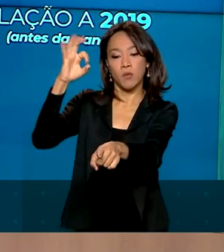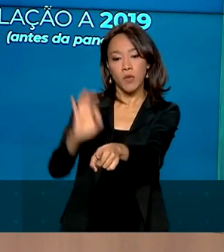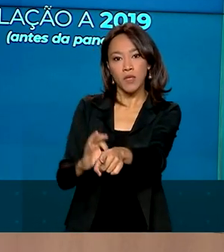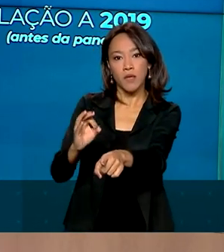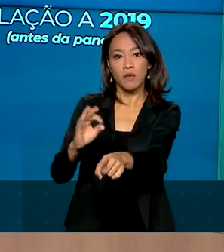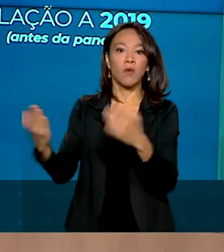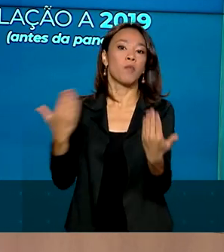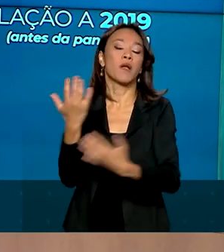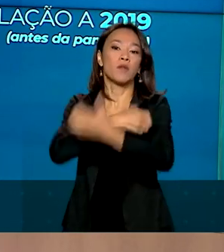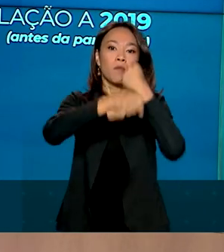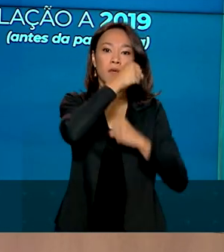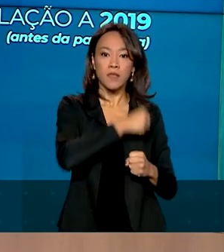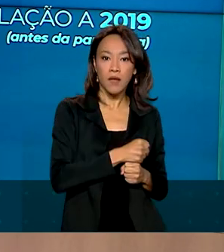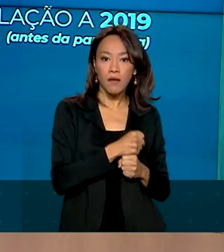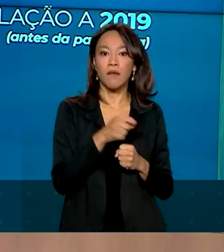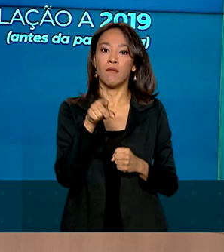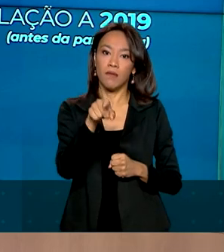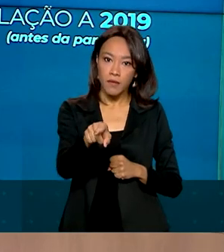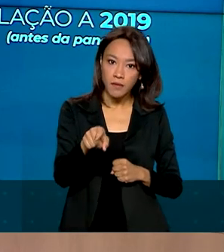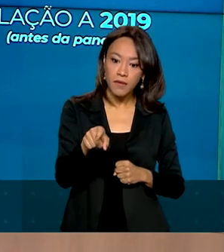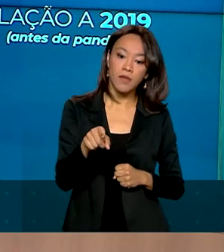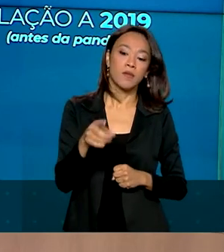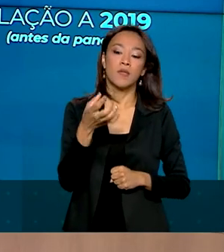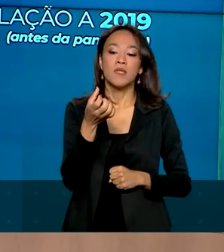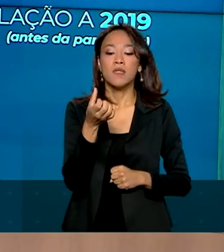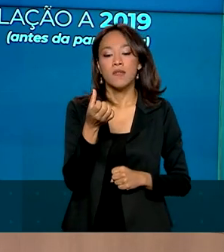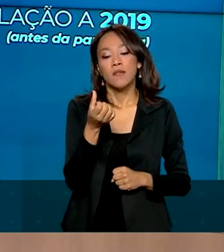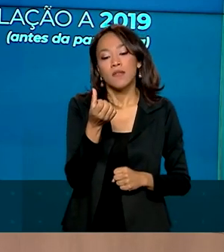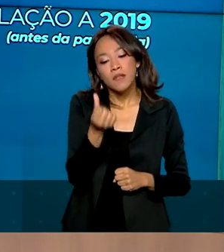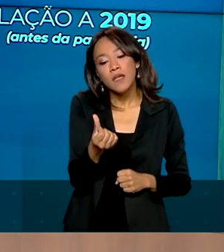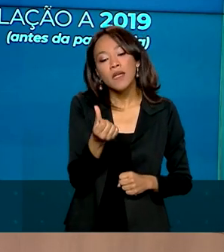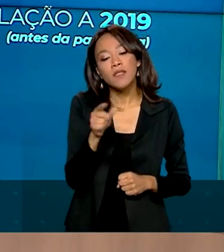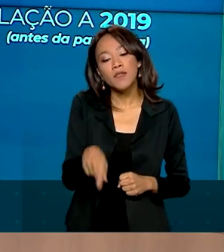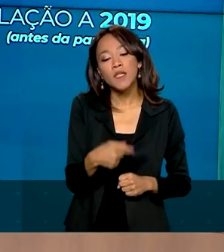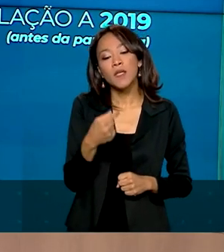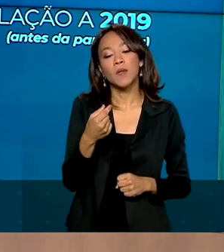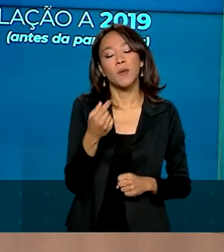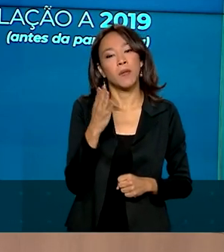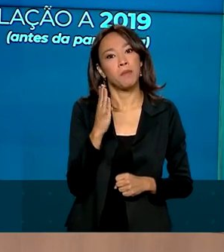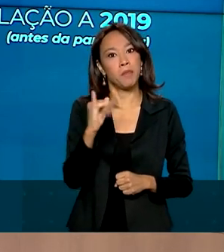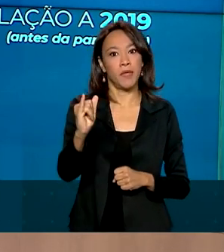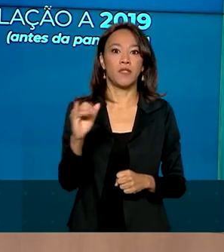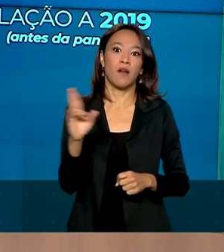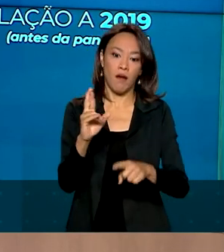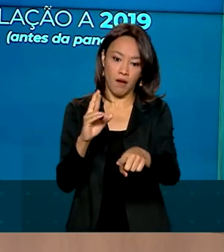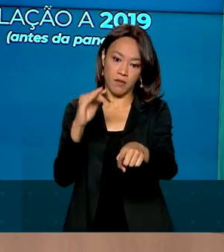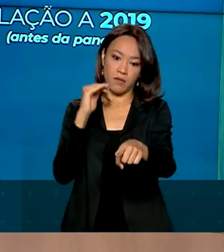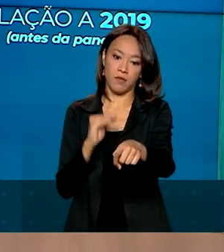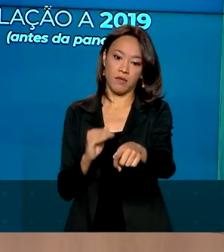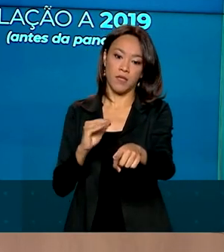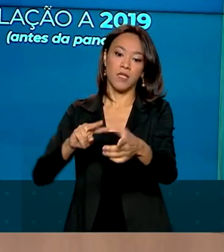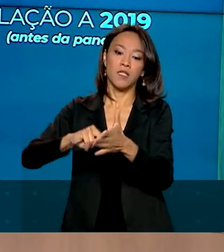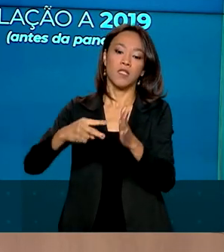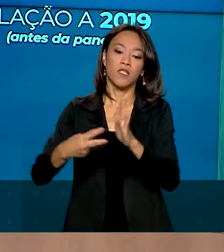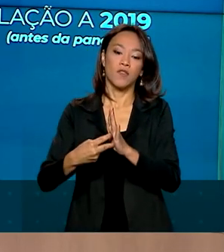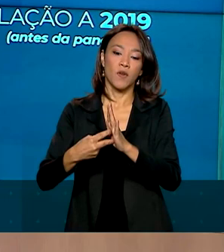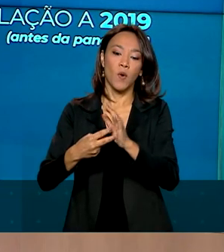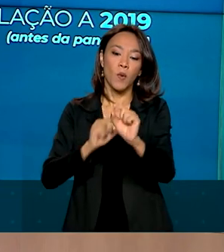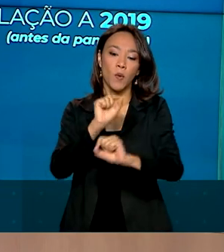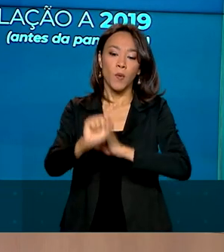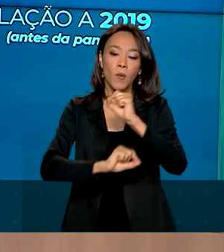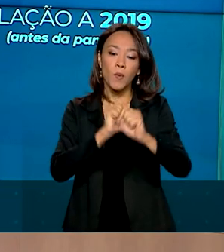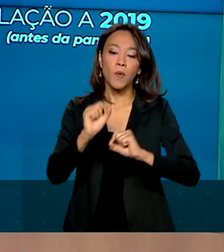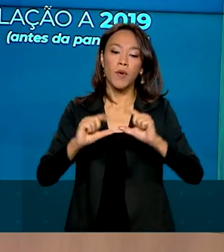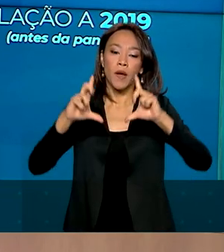ano anterior, quando chegamos a alguma coisa em torno de 6,5 bilhões de reais. O que representou uma queda em